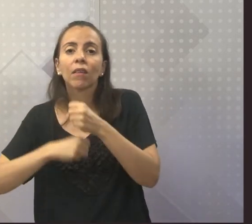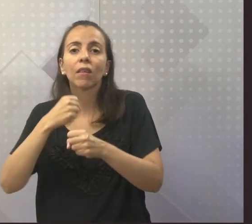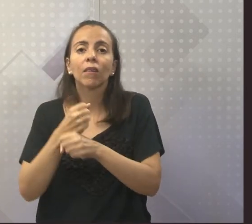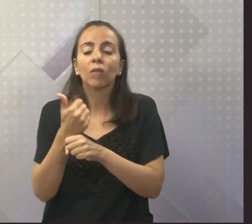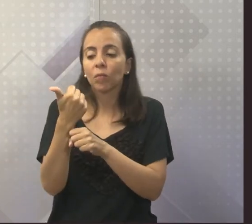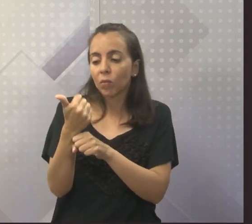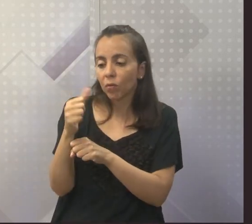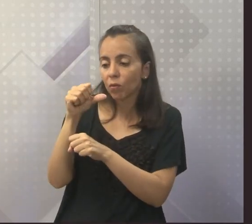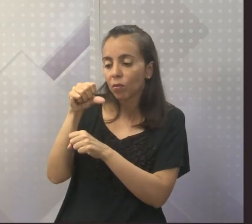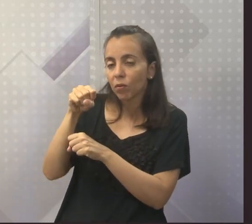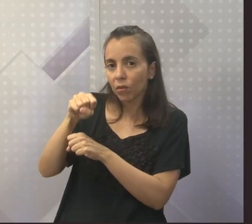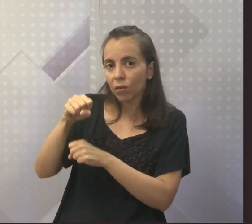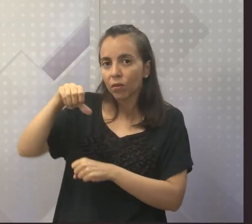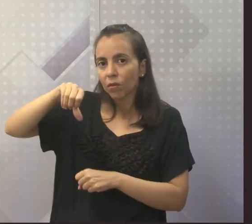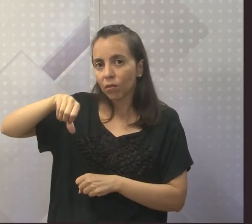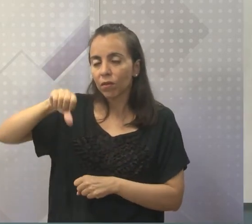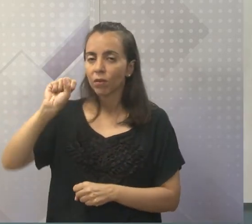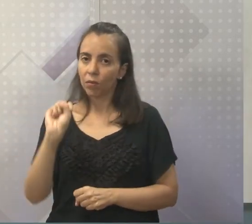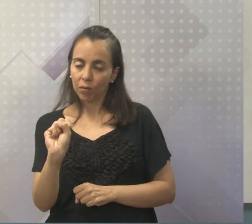certo?